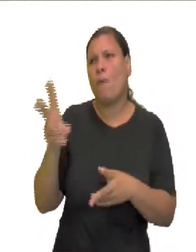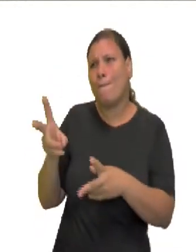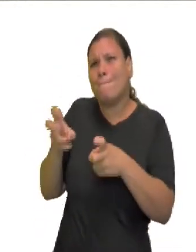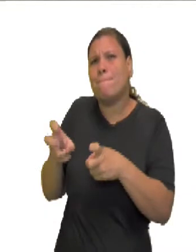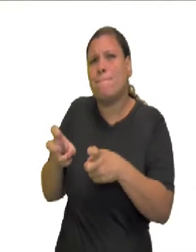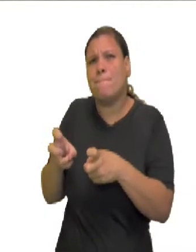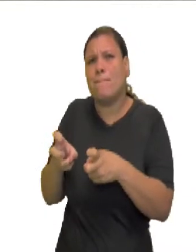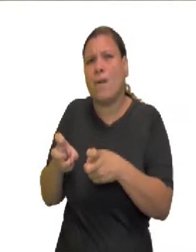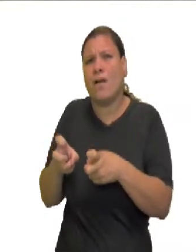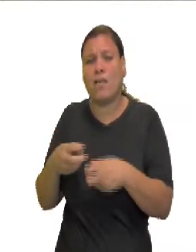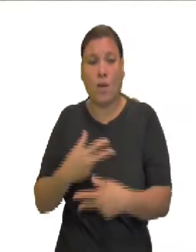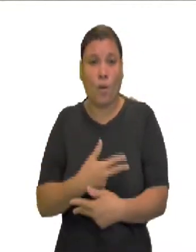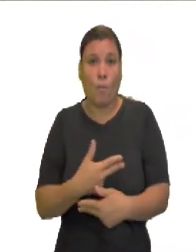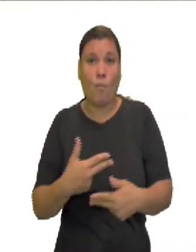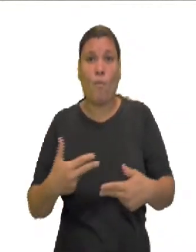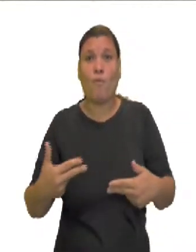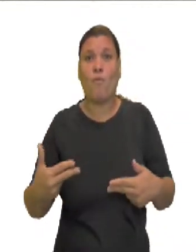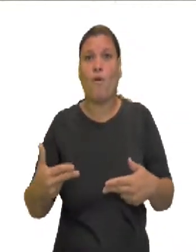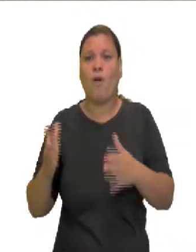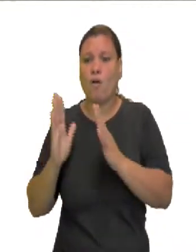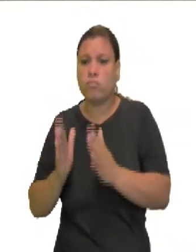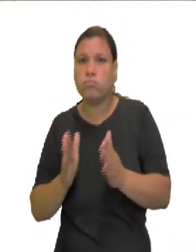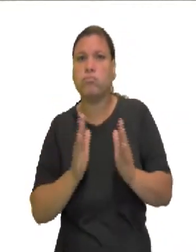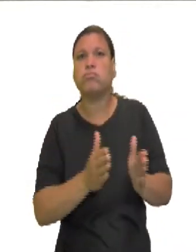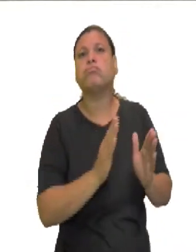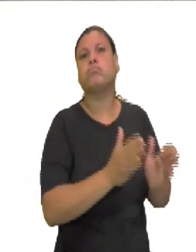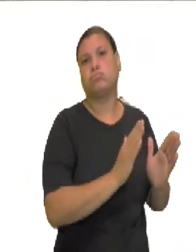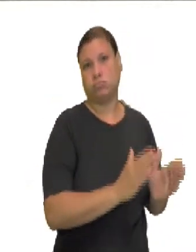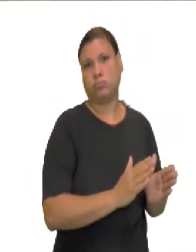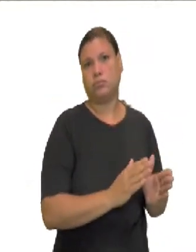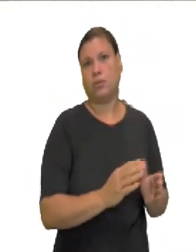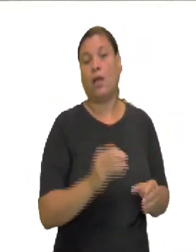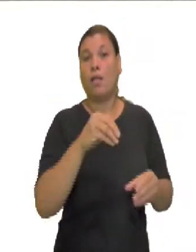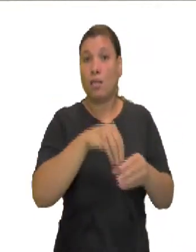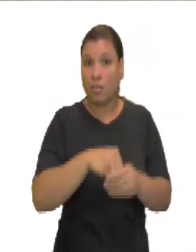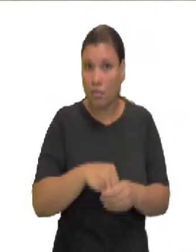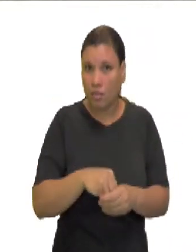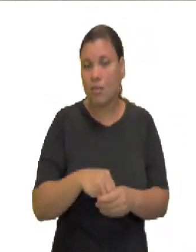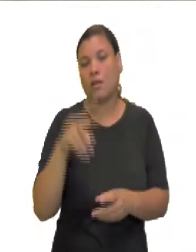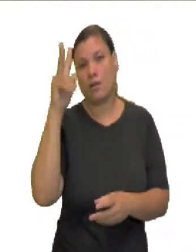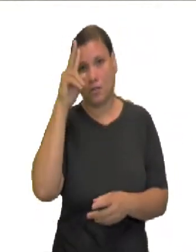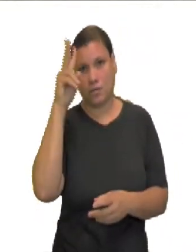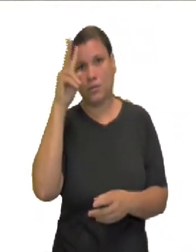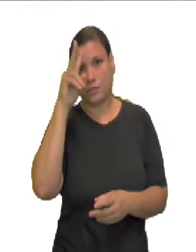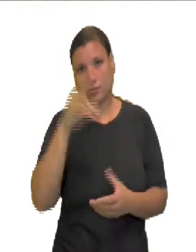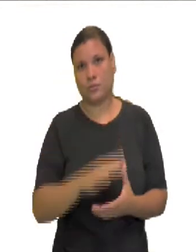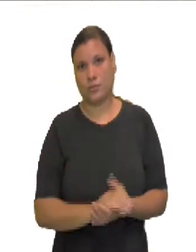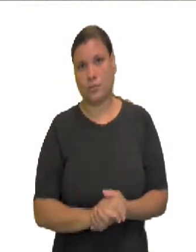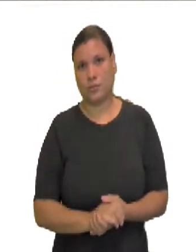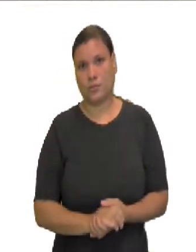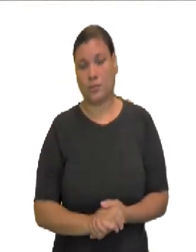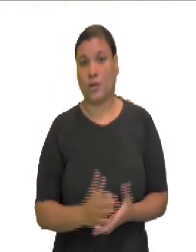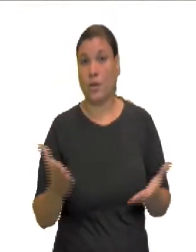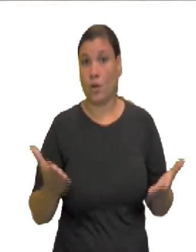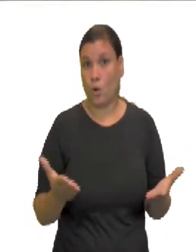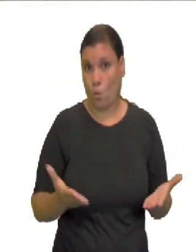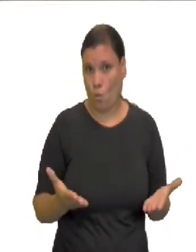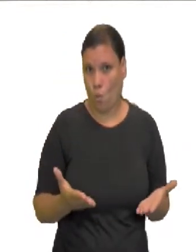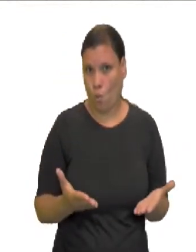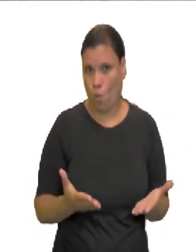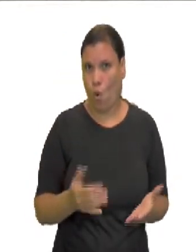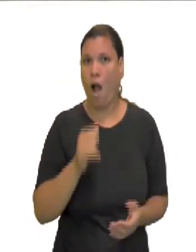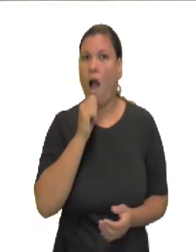atuais. Essa visão eurocêntrica é notada atualmente em diversos meios de comunicação